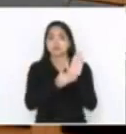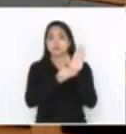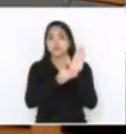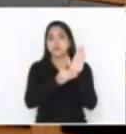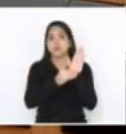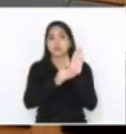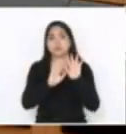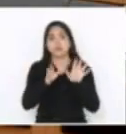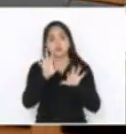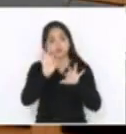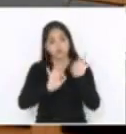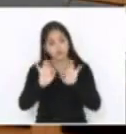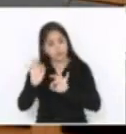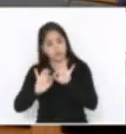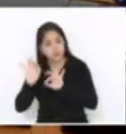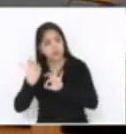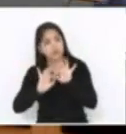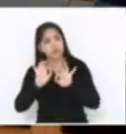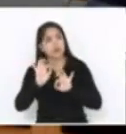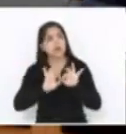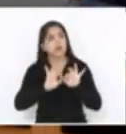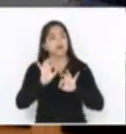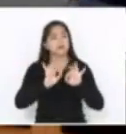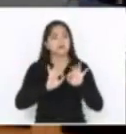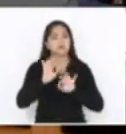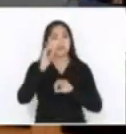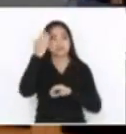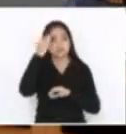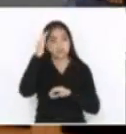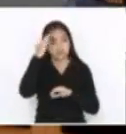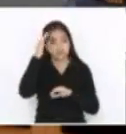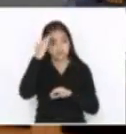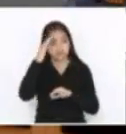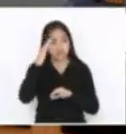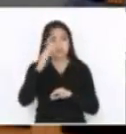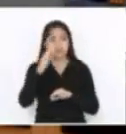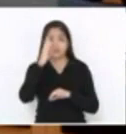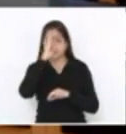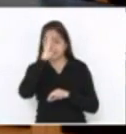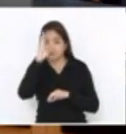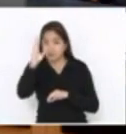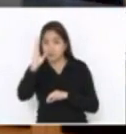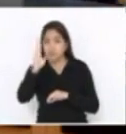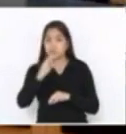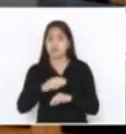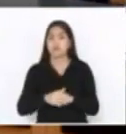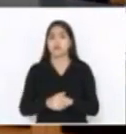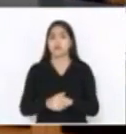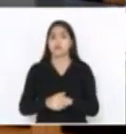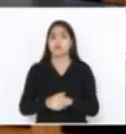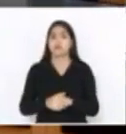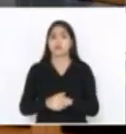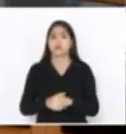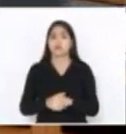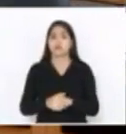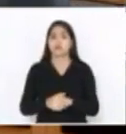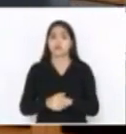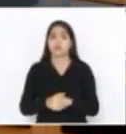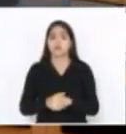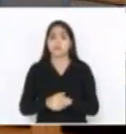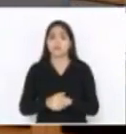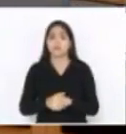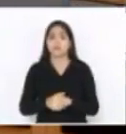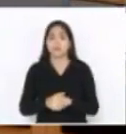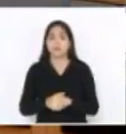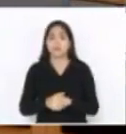costurada, que eu entendo ser uma prioridade, zero, antes